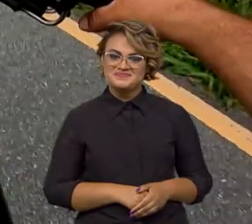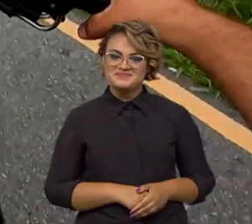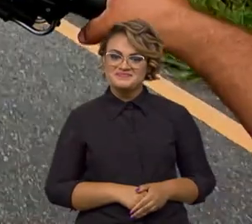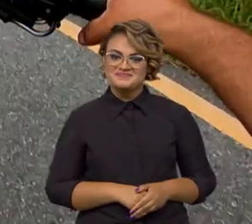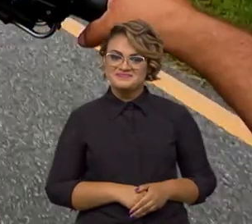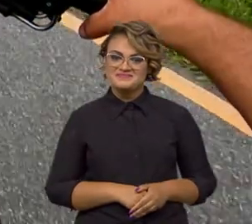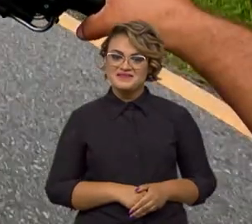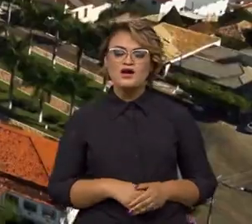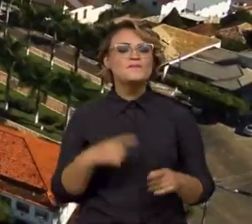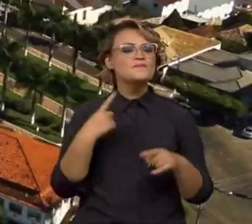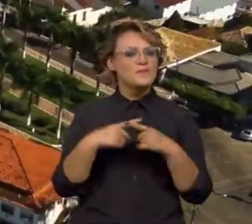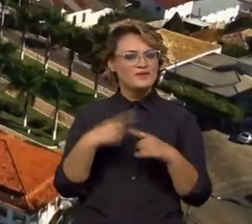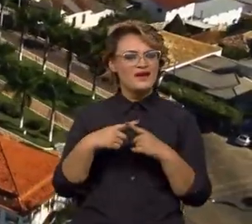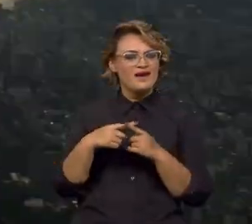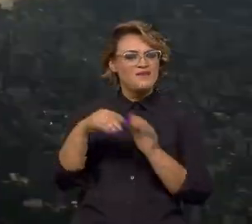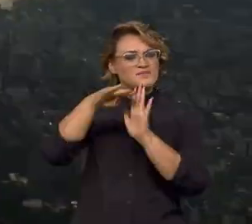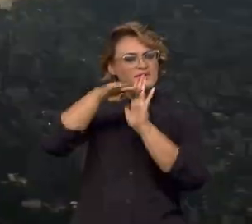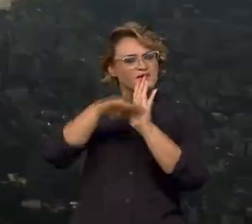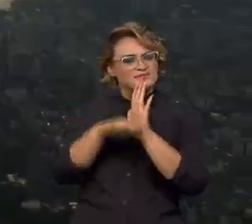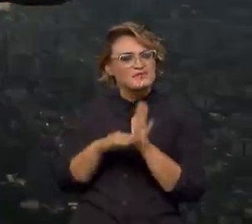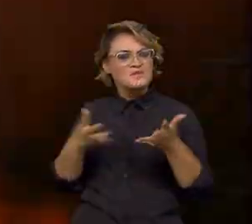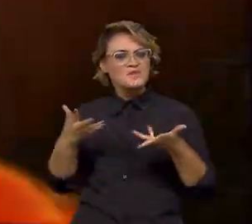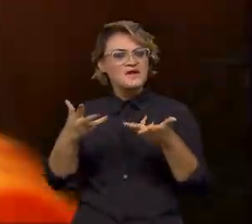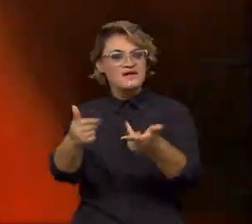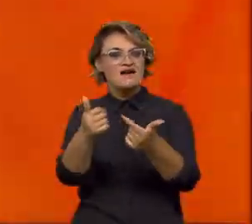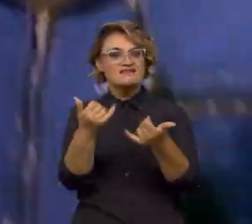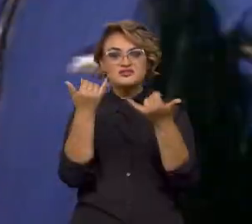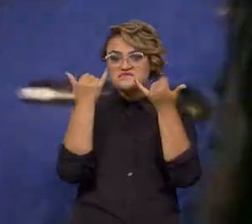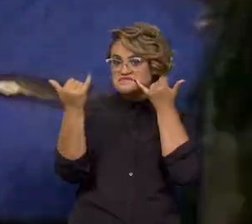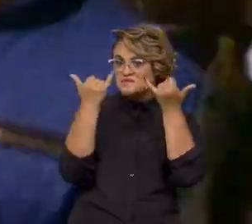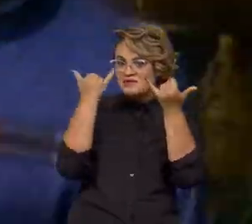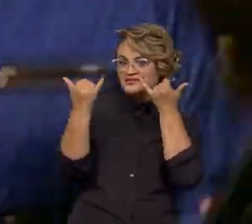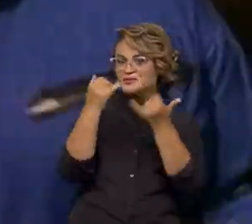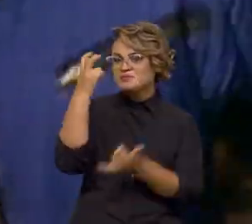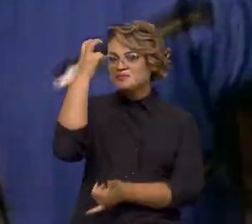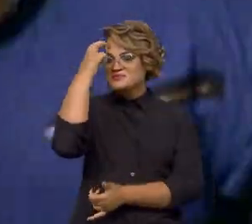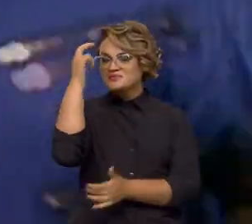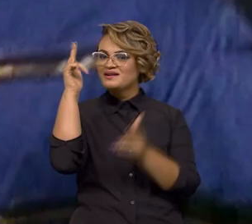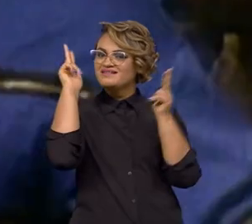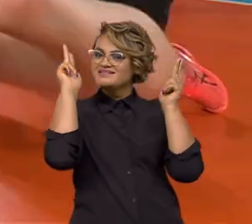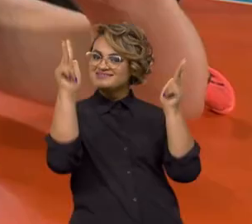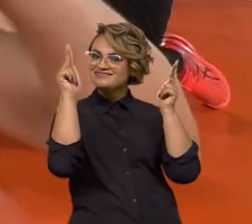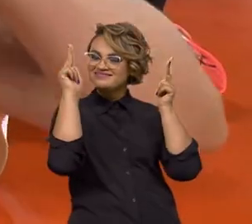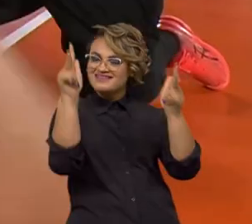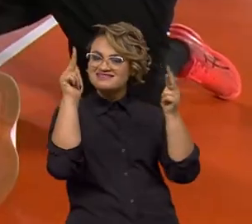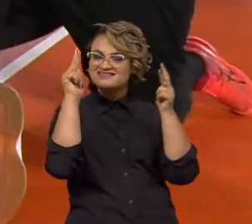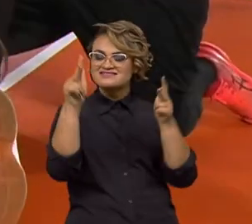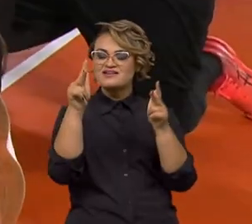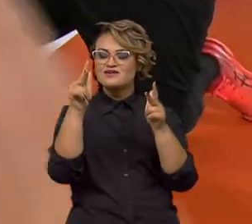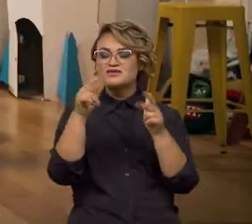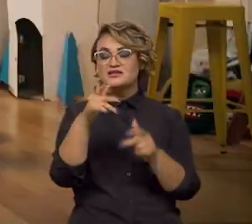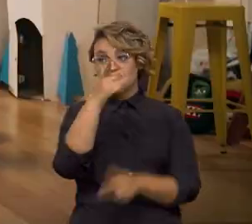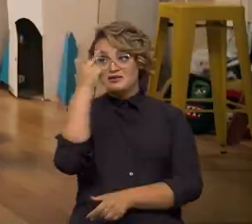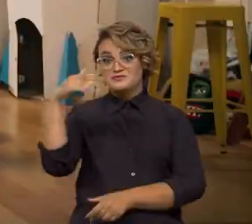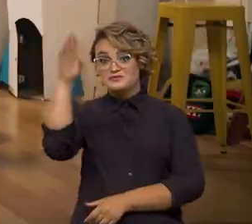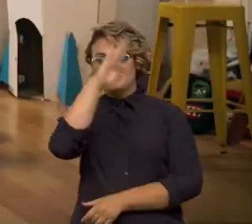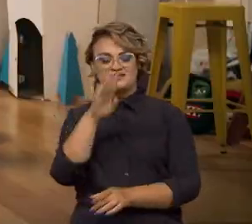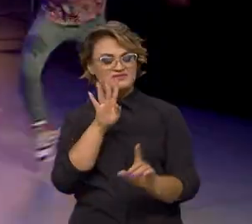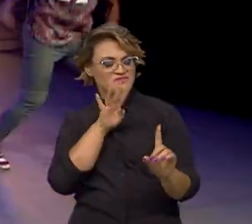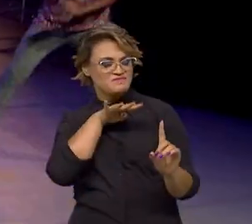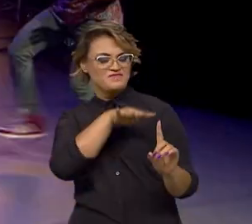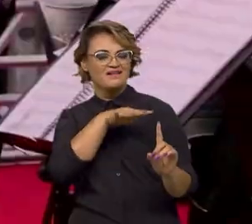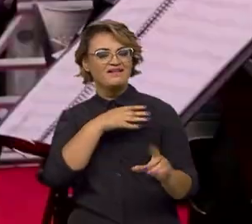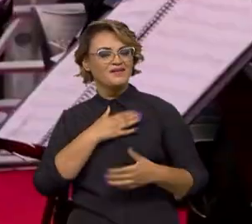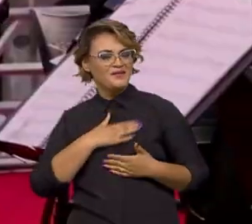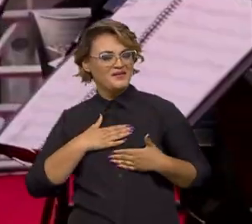Uma programação de qualidade com informação, cultura e diversão reconhecida pelos brasileiros.